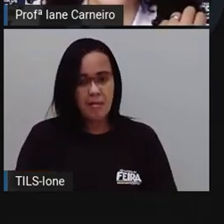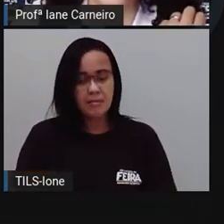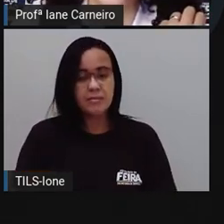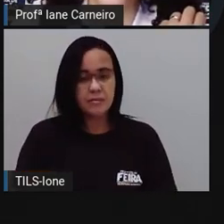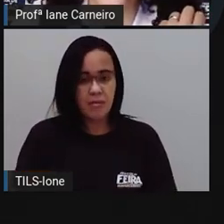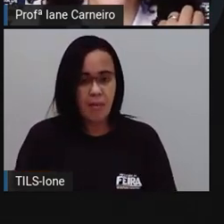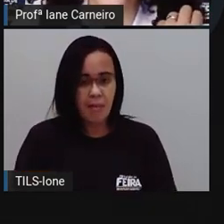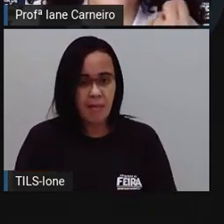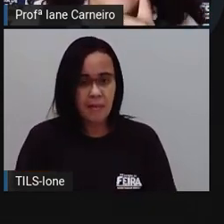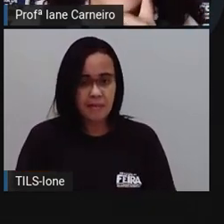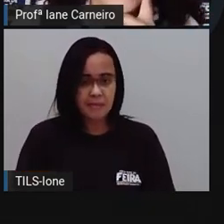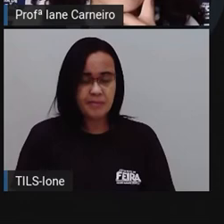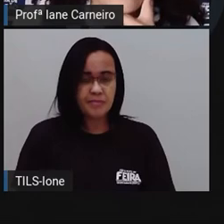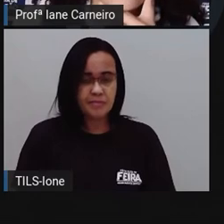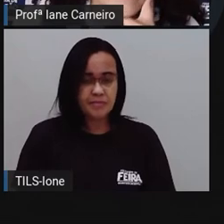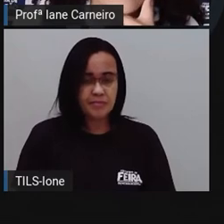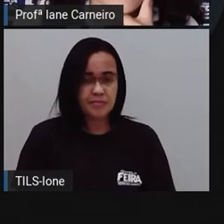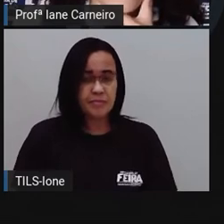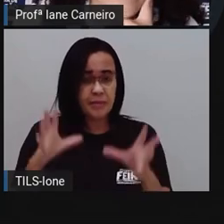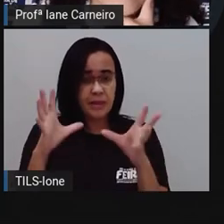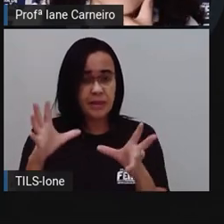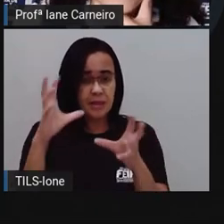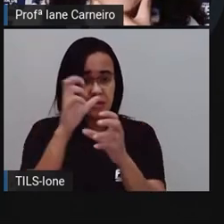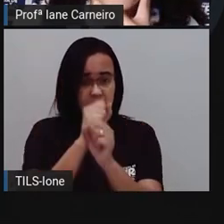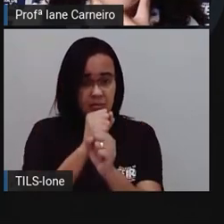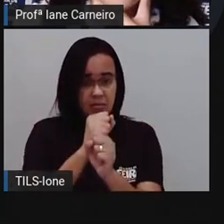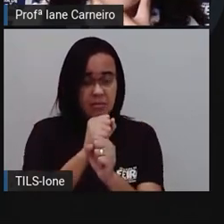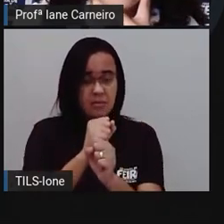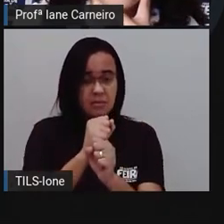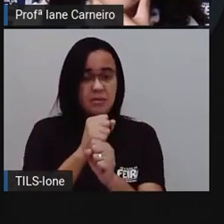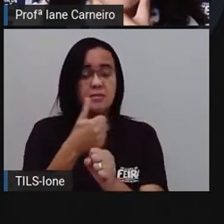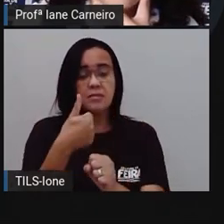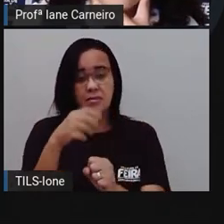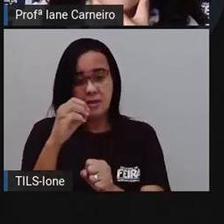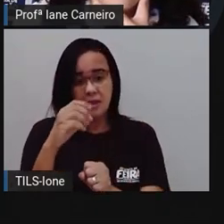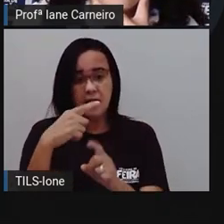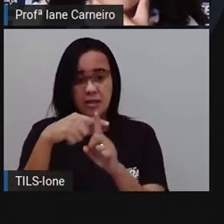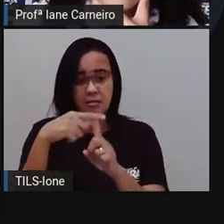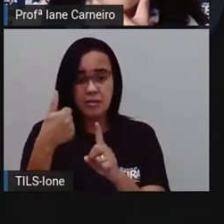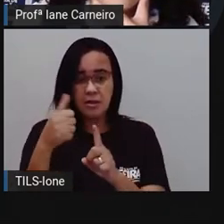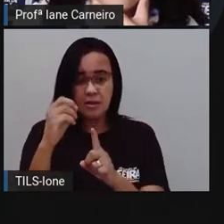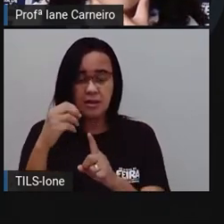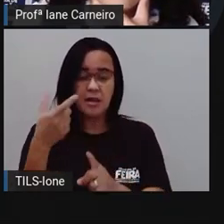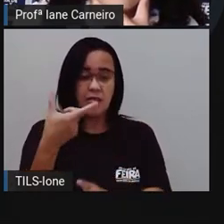Então, qual é o total? Dez mais dez? Vinte, ó.